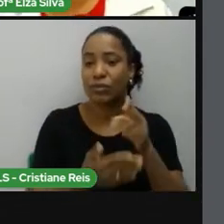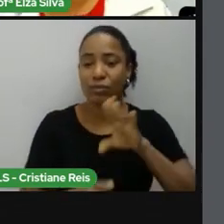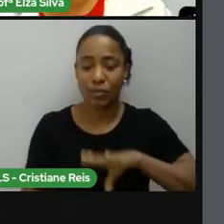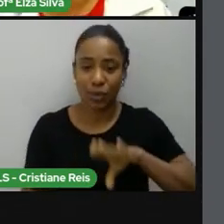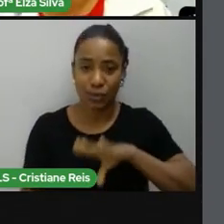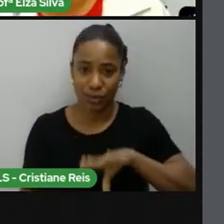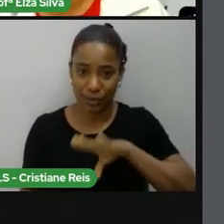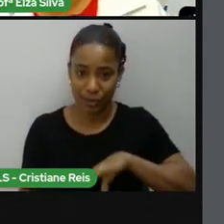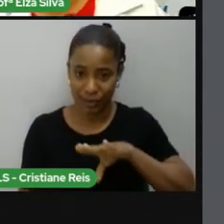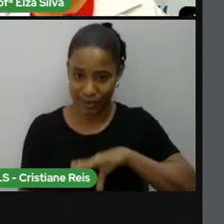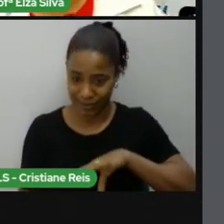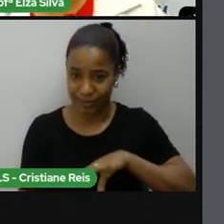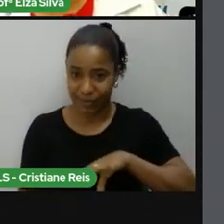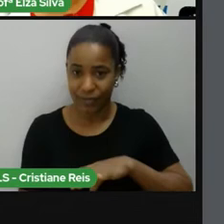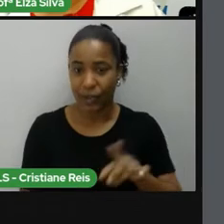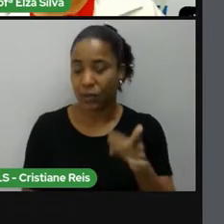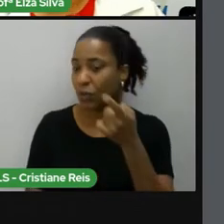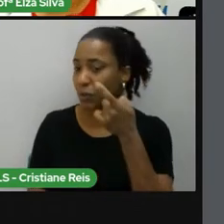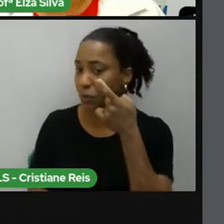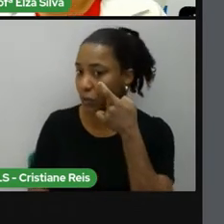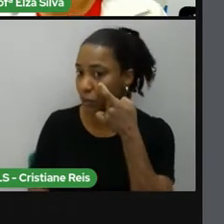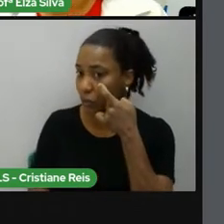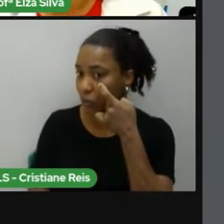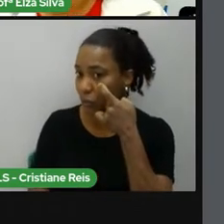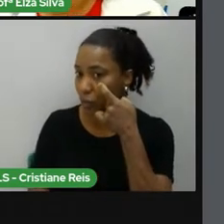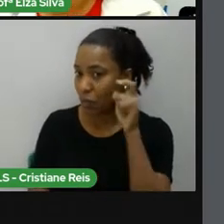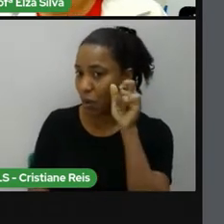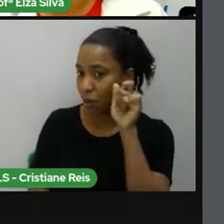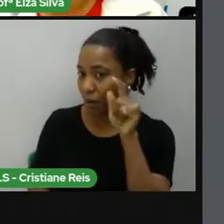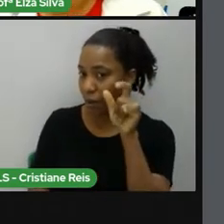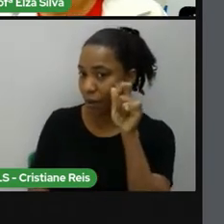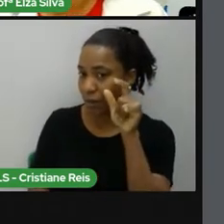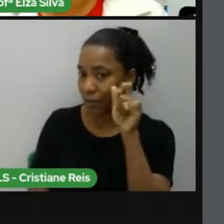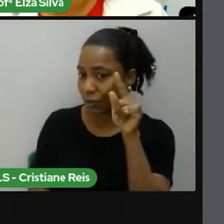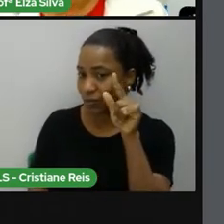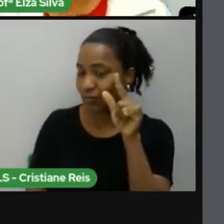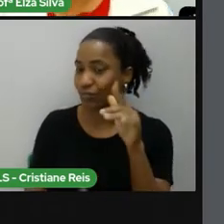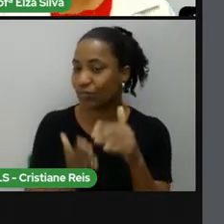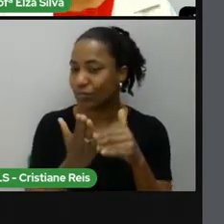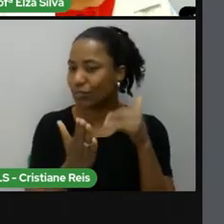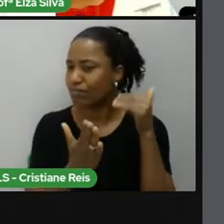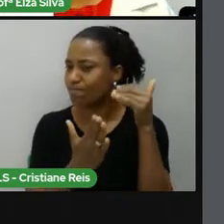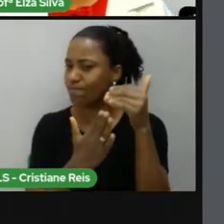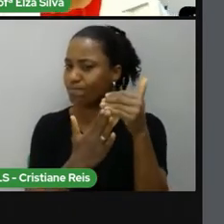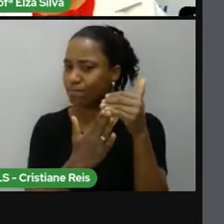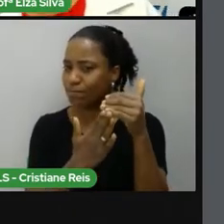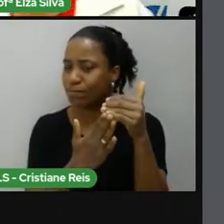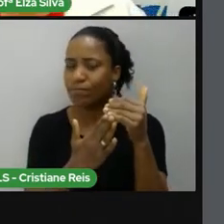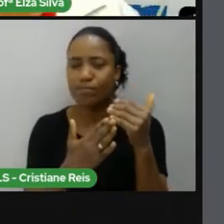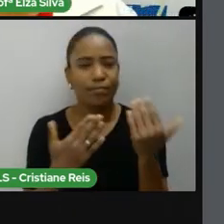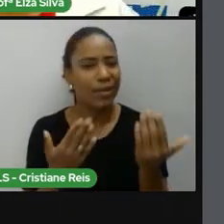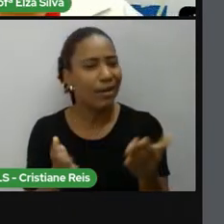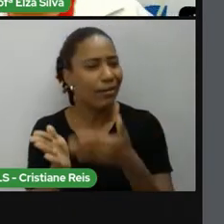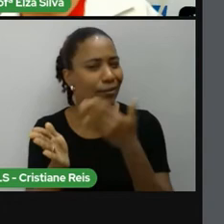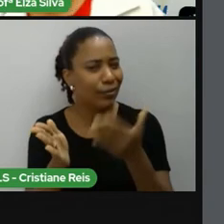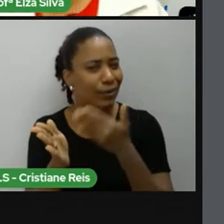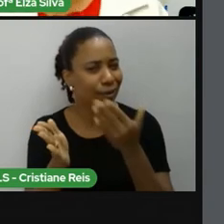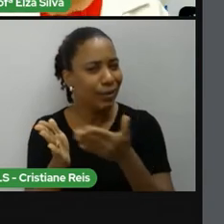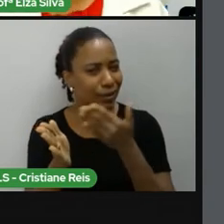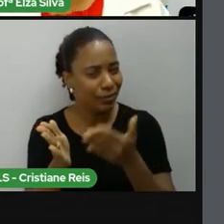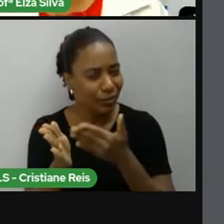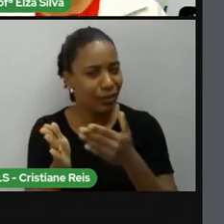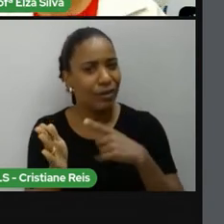seguinte maneira. O olho mais azul. mas por que que essa obra foi tão aclamada